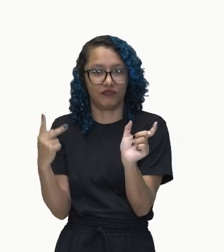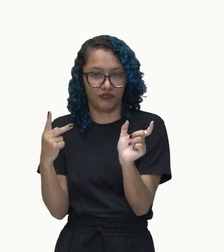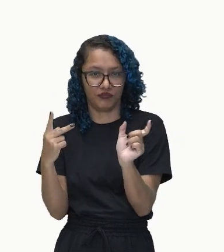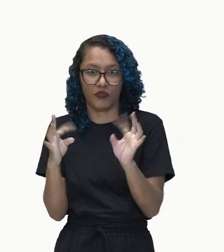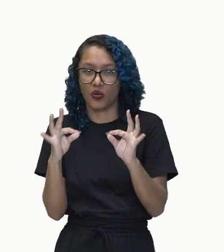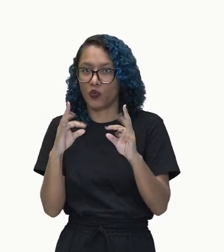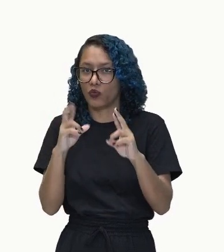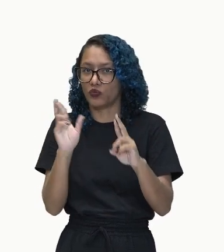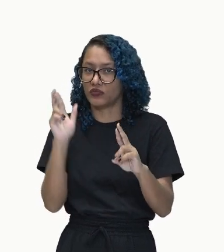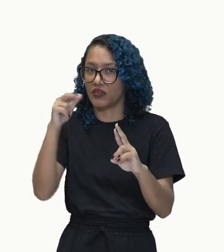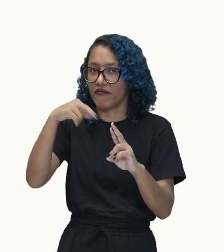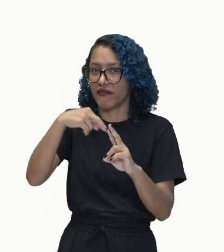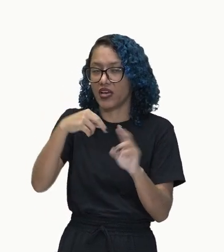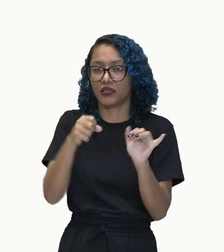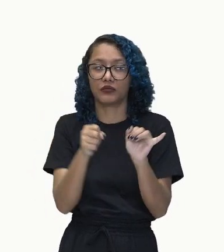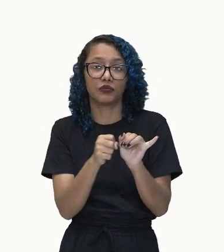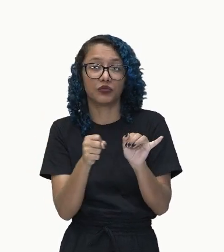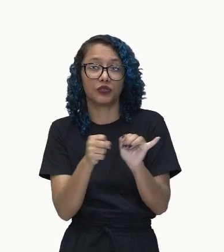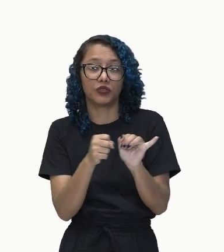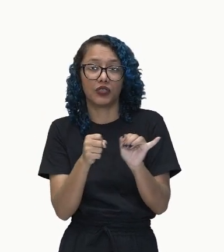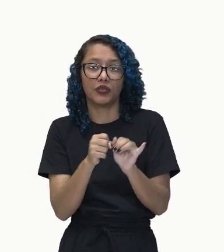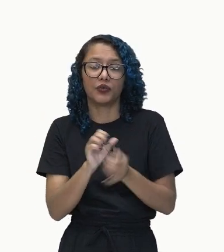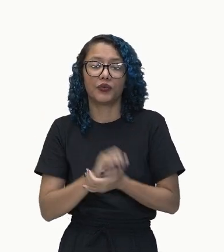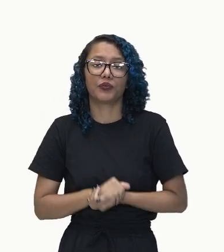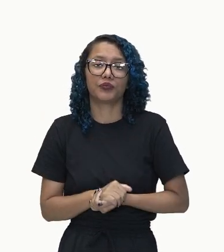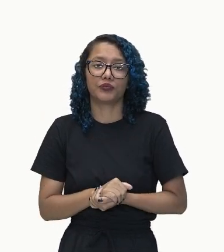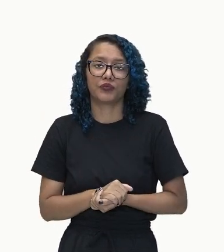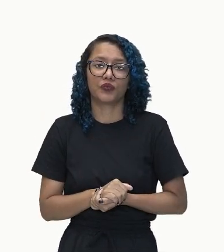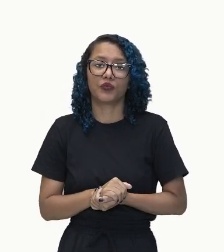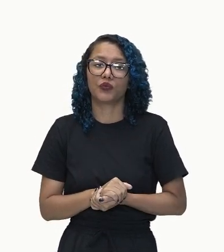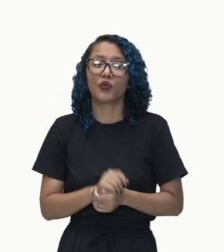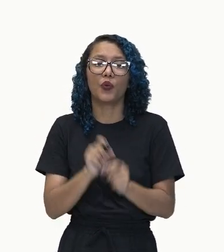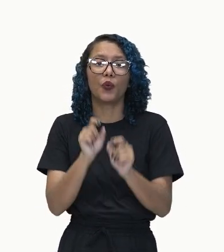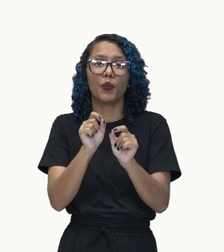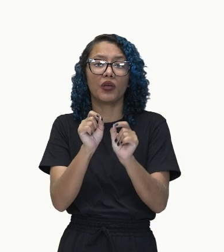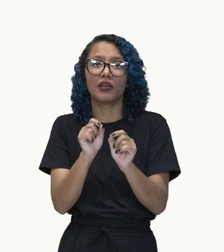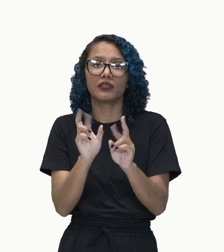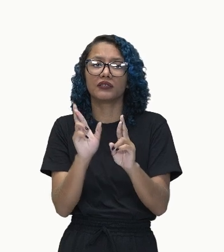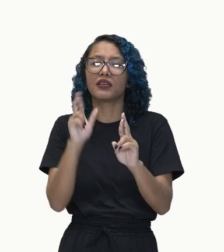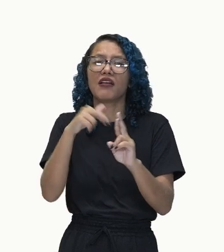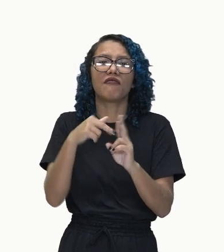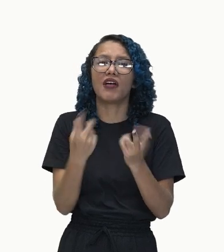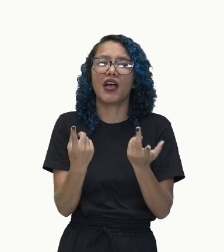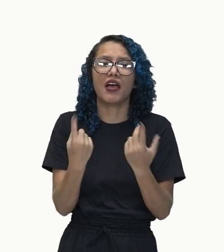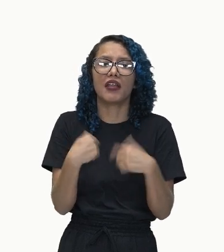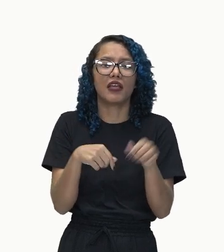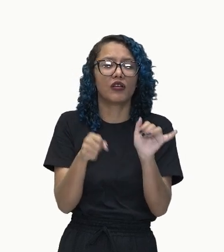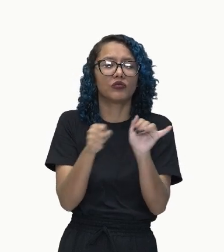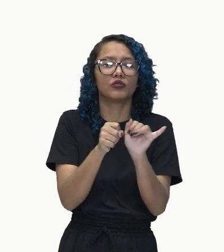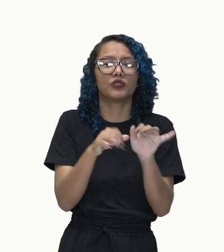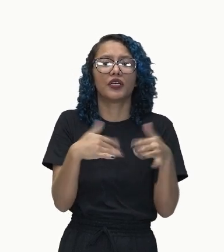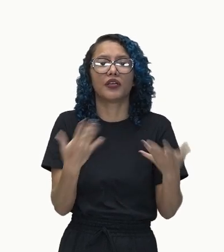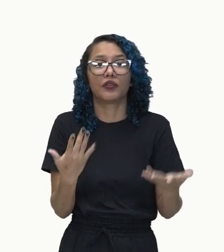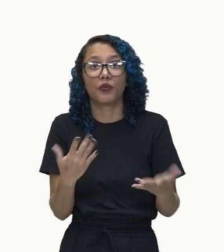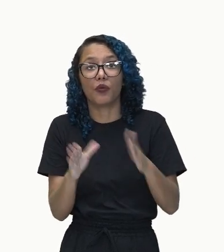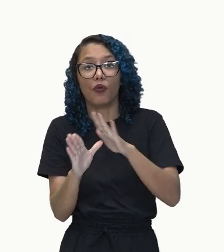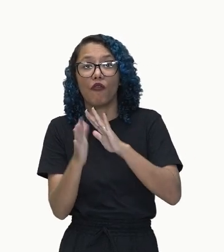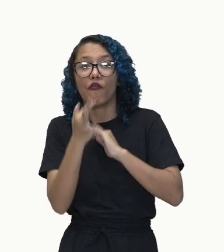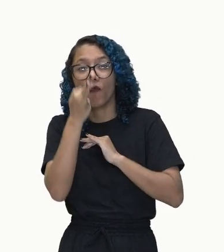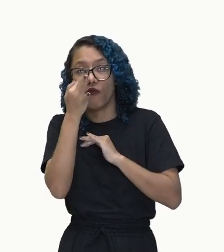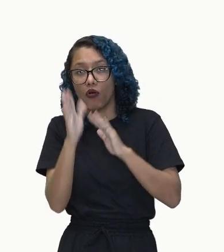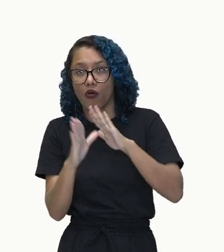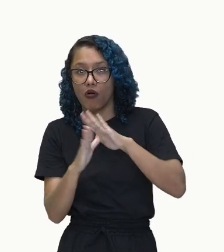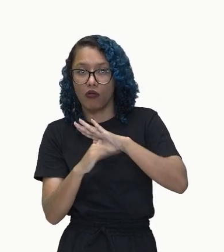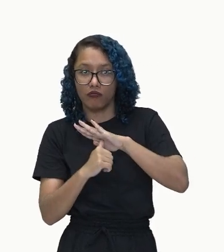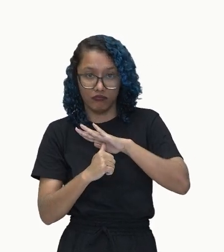fala a respeito do sujeito. O se fala do sujeito? Que ele furtou a flor. Ok? Então o predicado e o